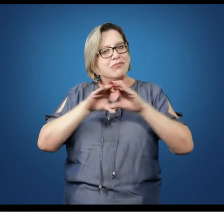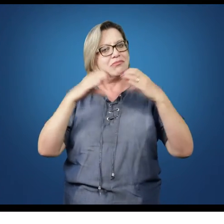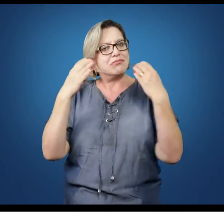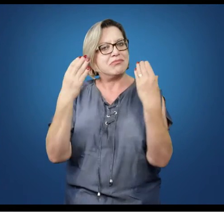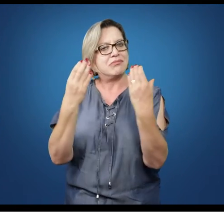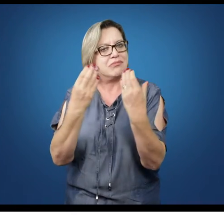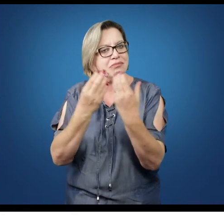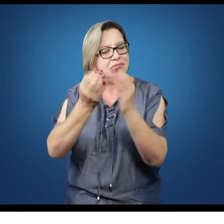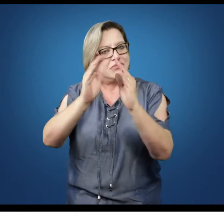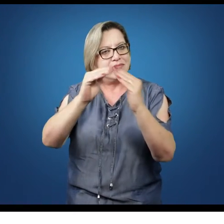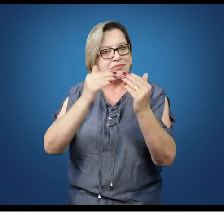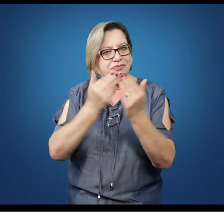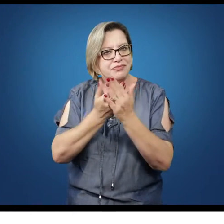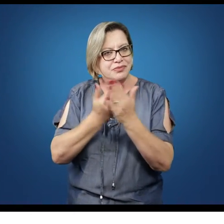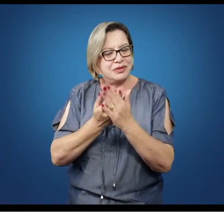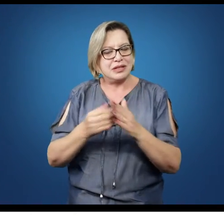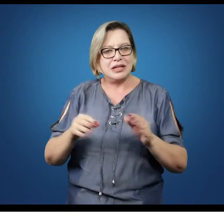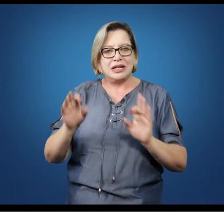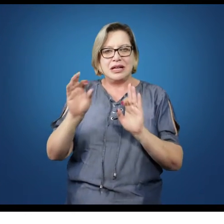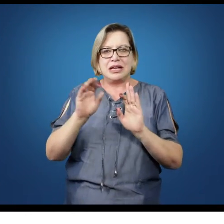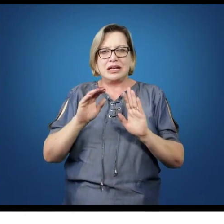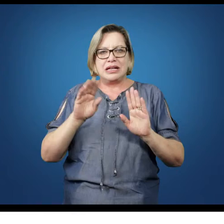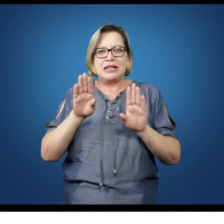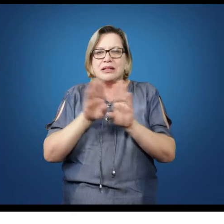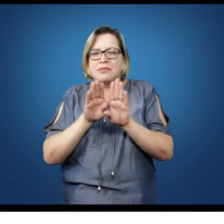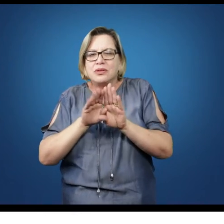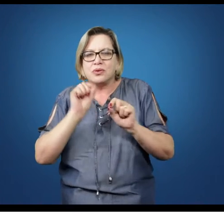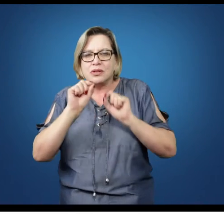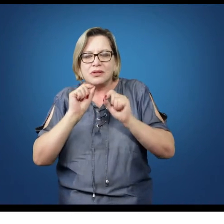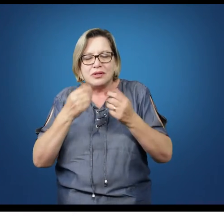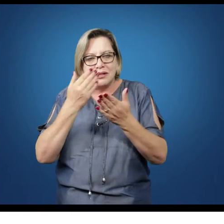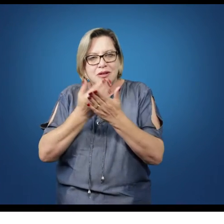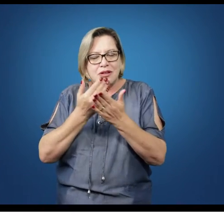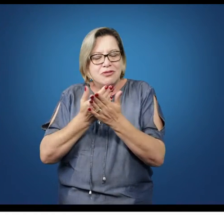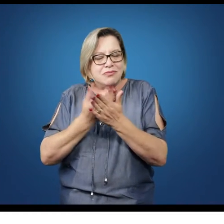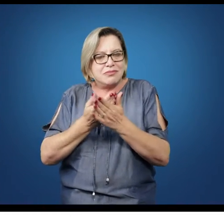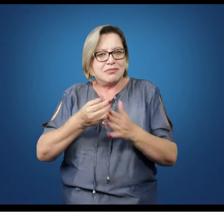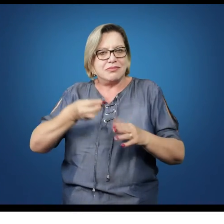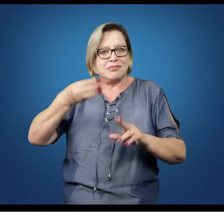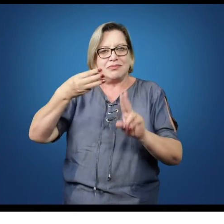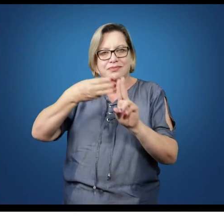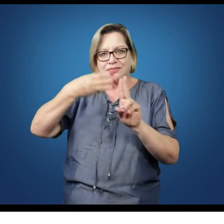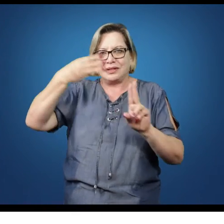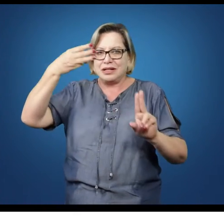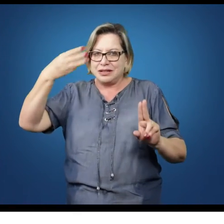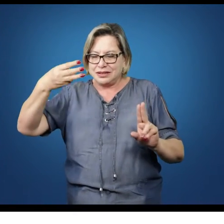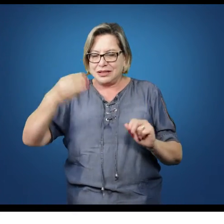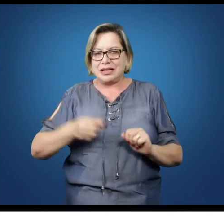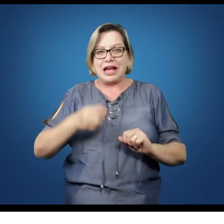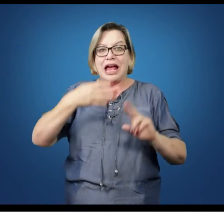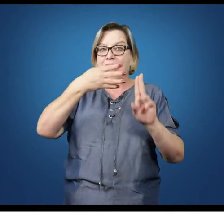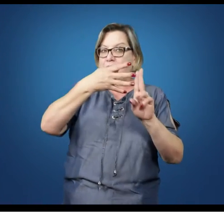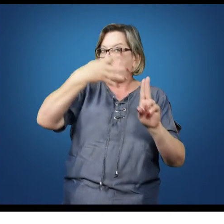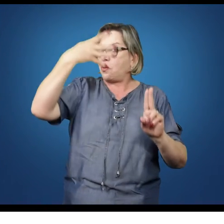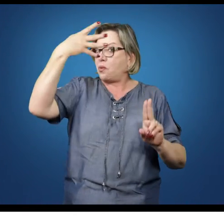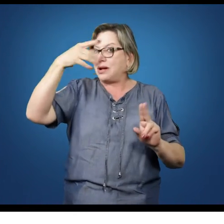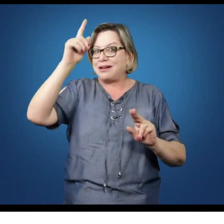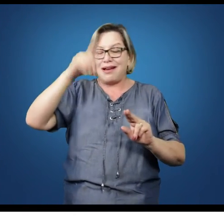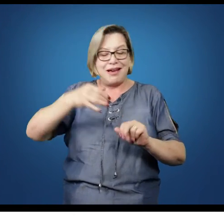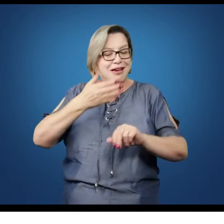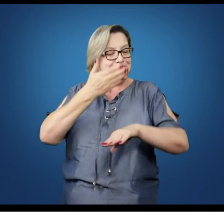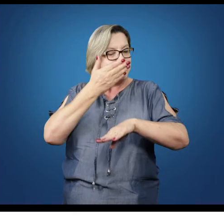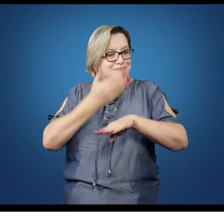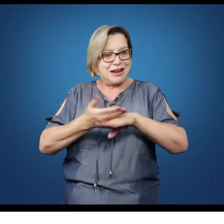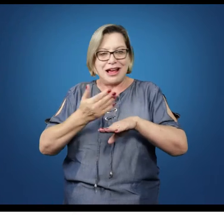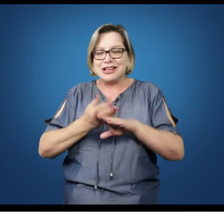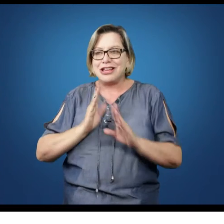com a infraestrutura que vocês passaram lá na terceira unidade, de uma maneira prática. Então, a quarta unidade é o polo,